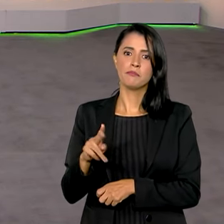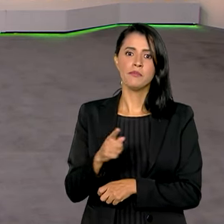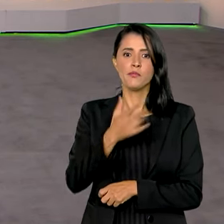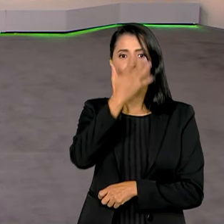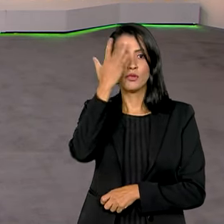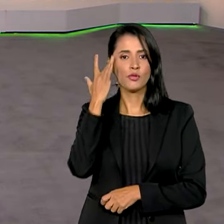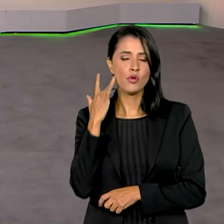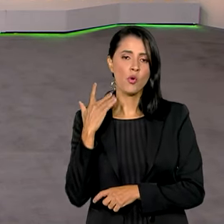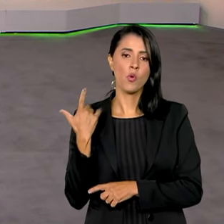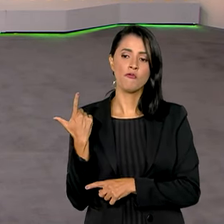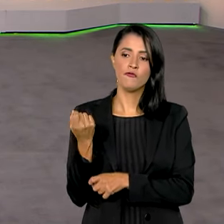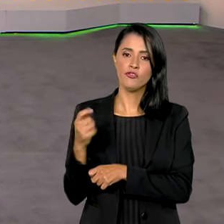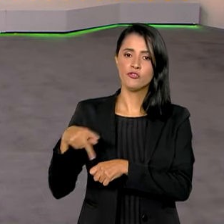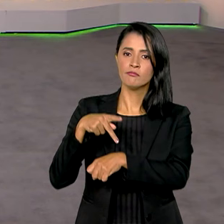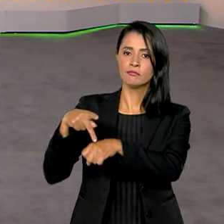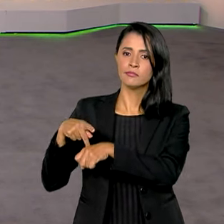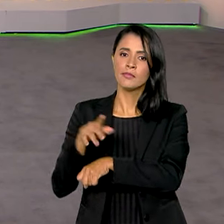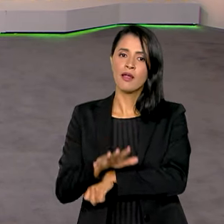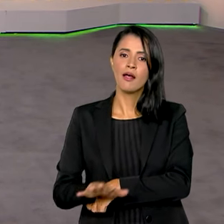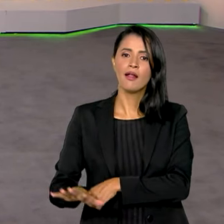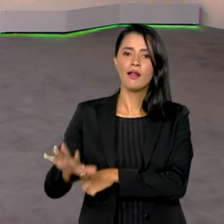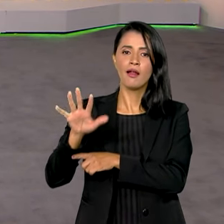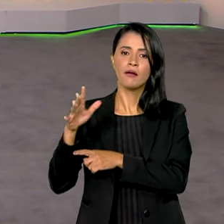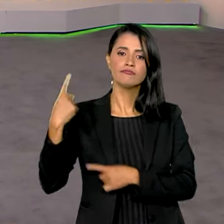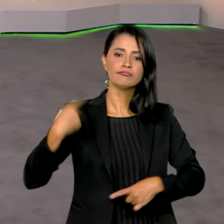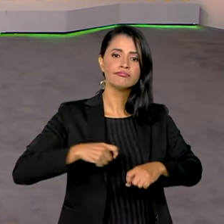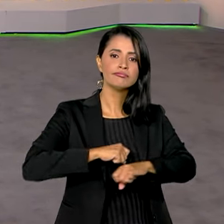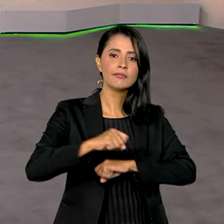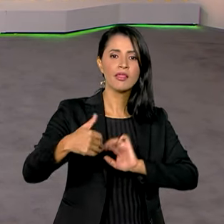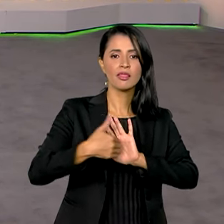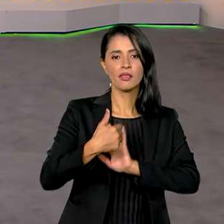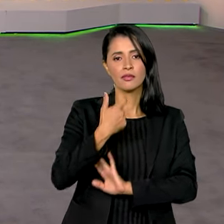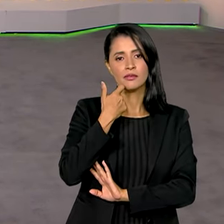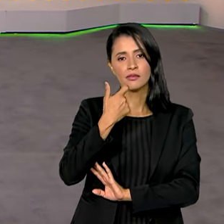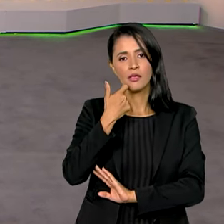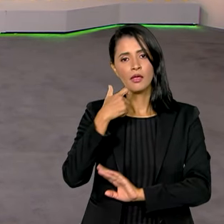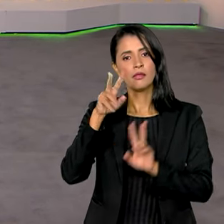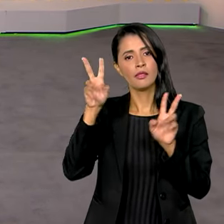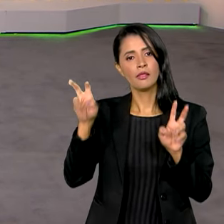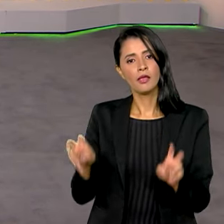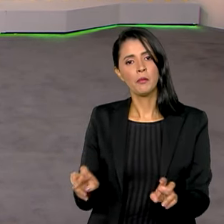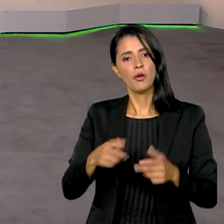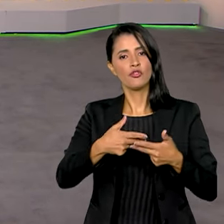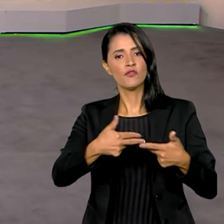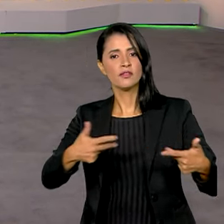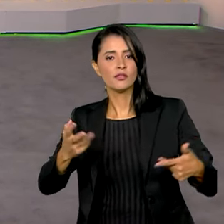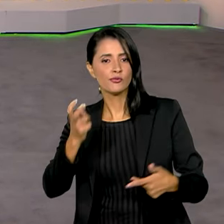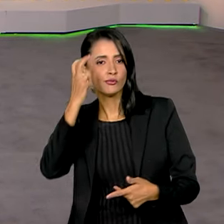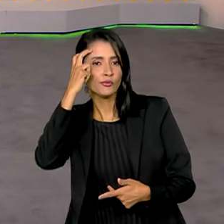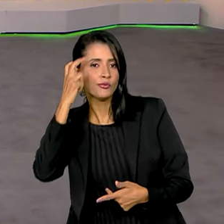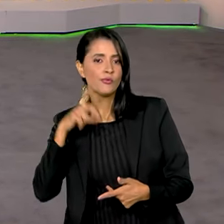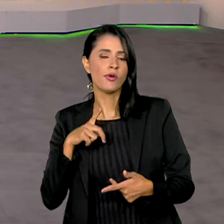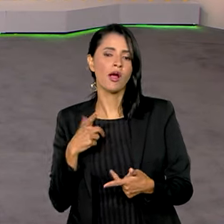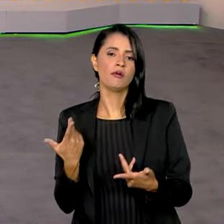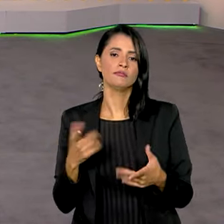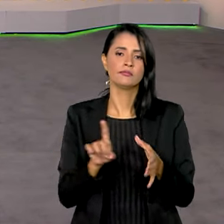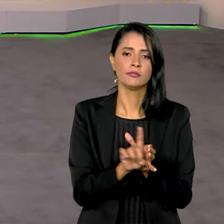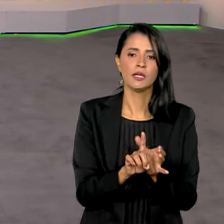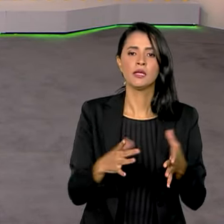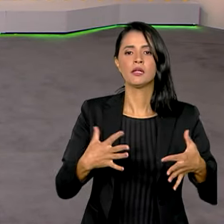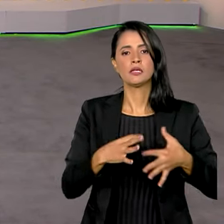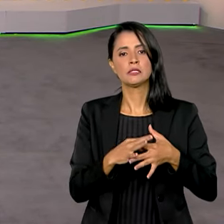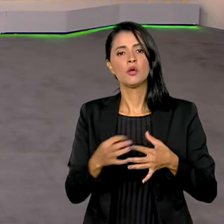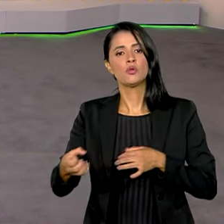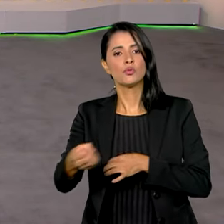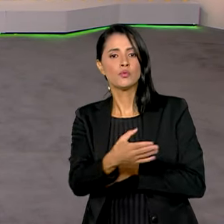pessoas de 20 países da região debatem até sexta-feira temas como diversidade cultural, integração, inovações